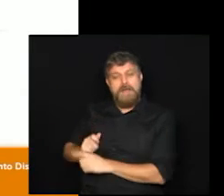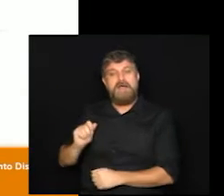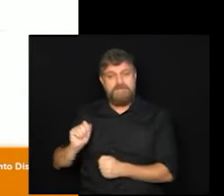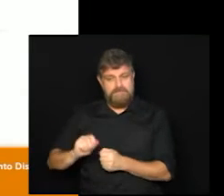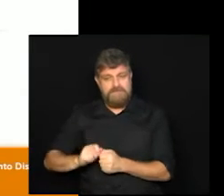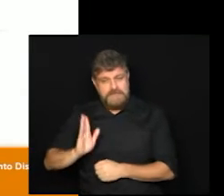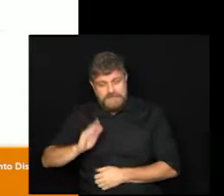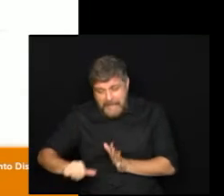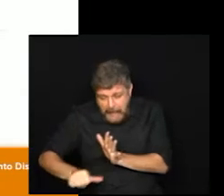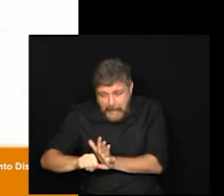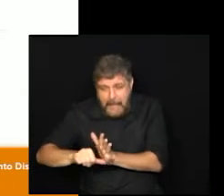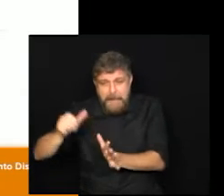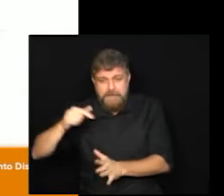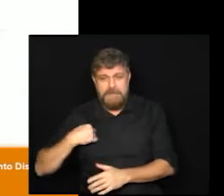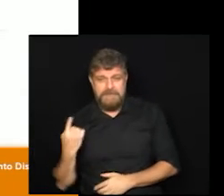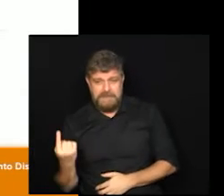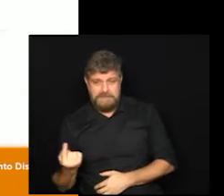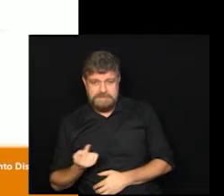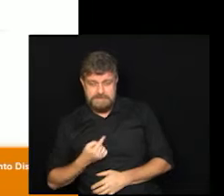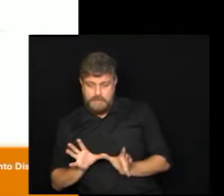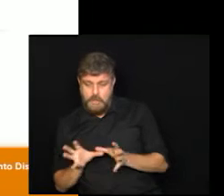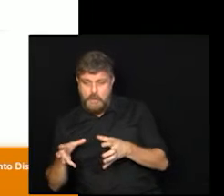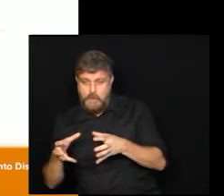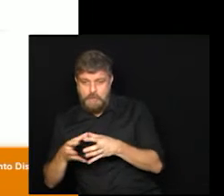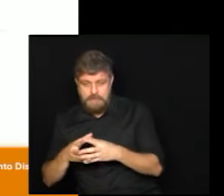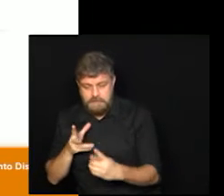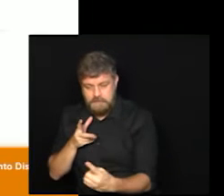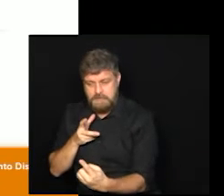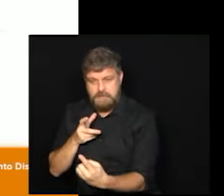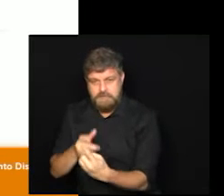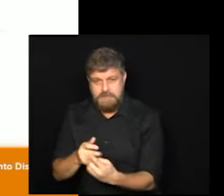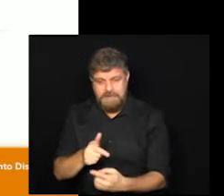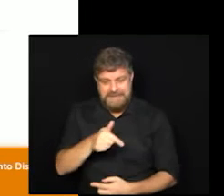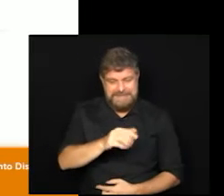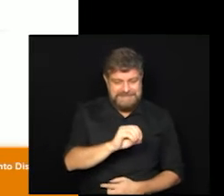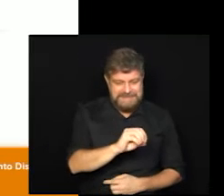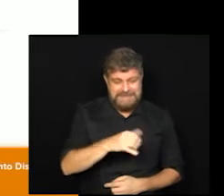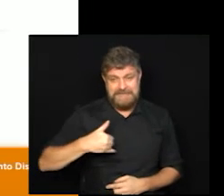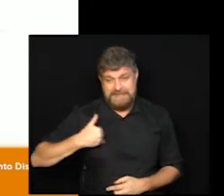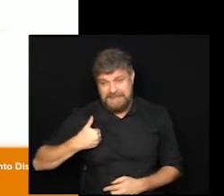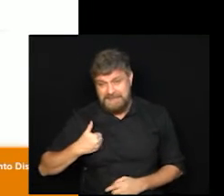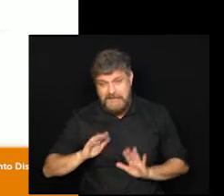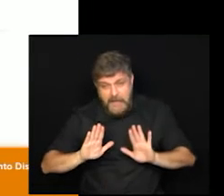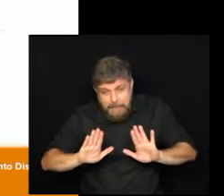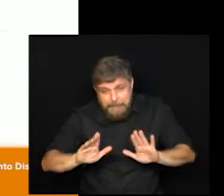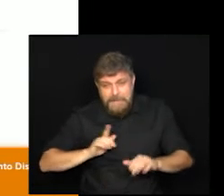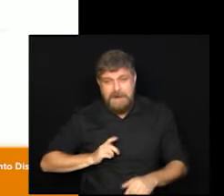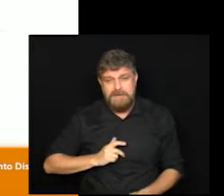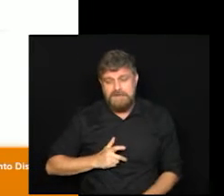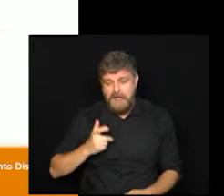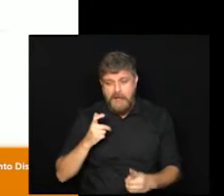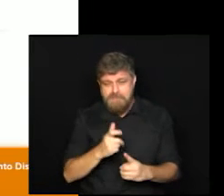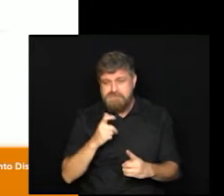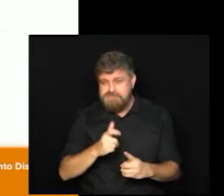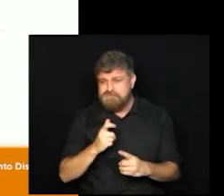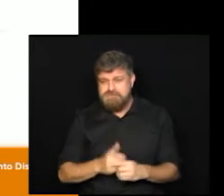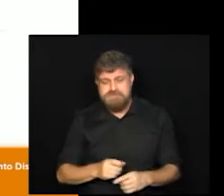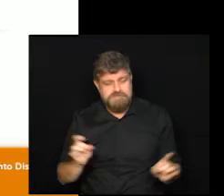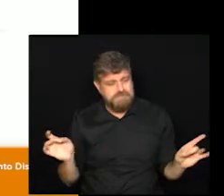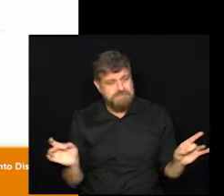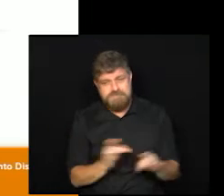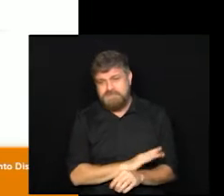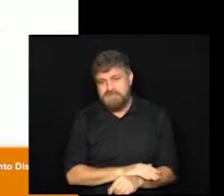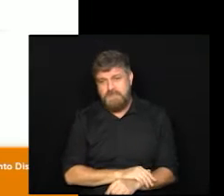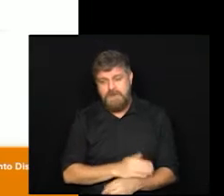lote de vacinação, se a gente pode dizer assim, nesse público de 70 anos. No entanto, acabaram as vagas de atendimento